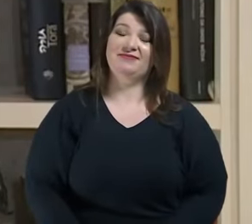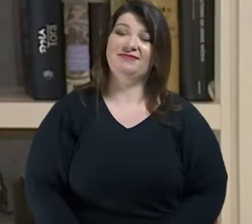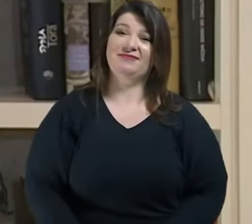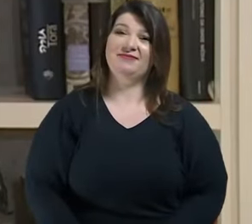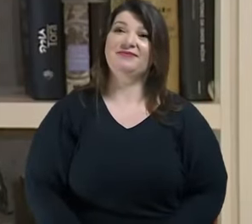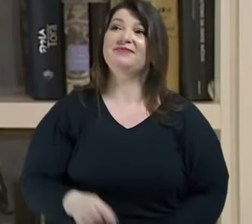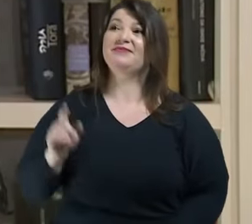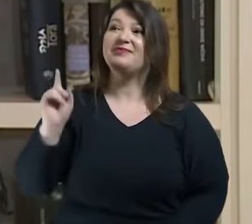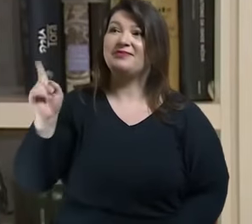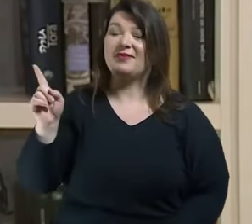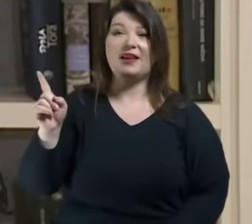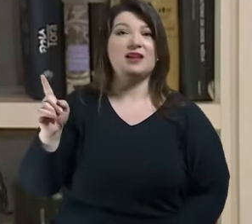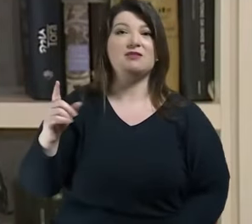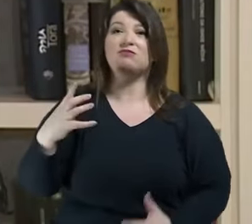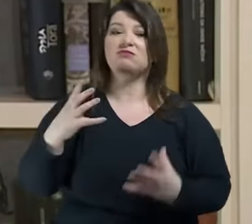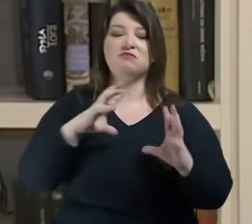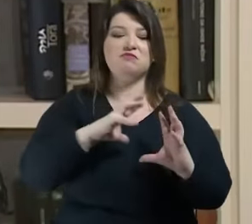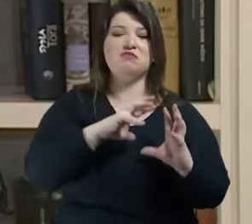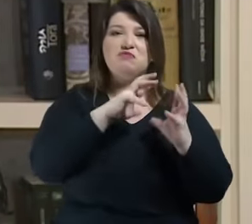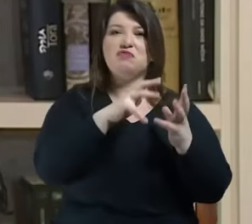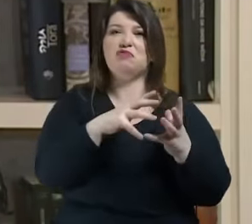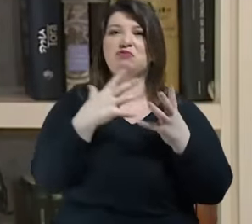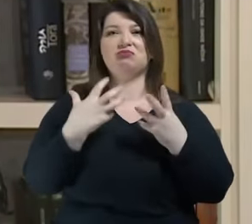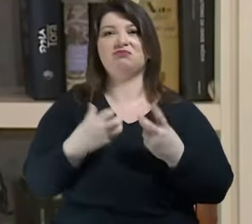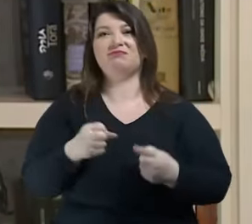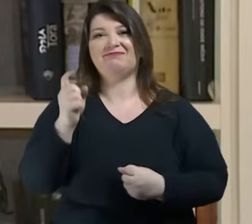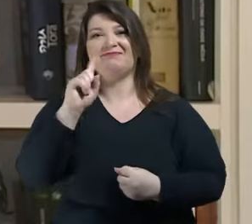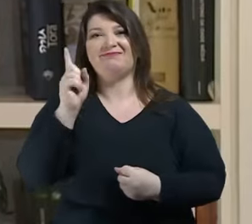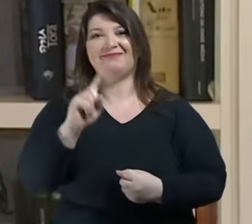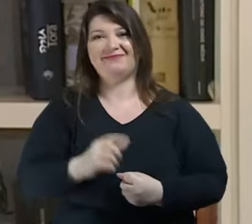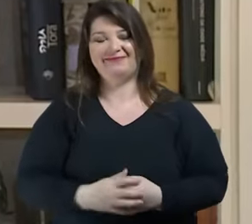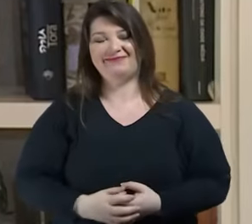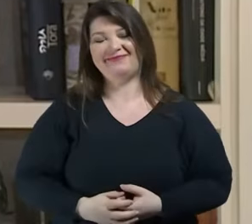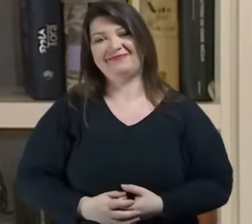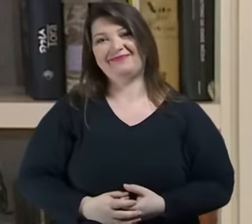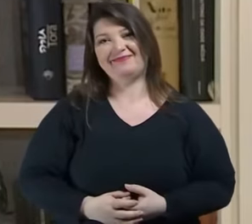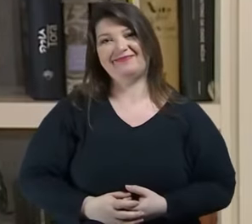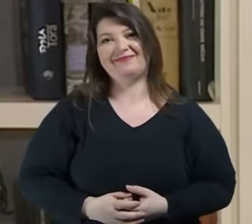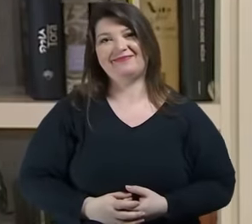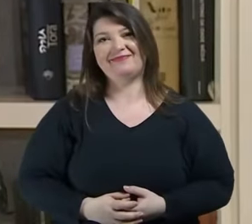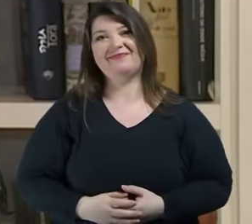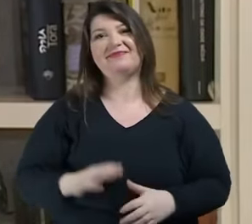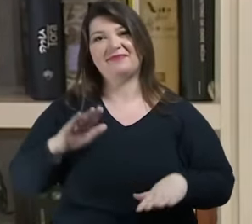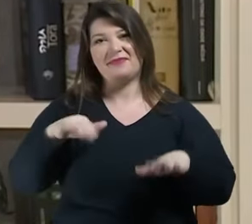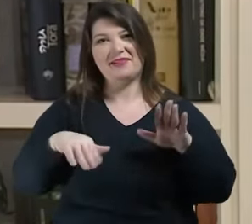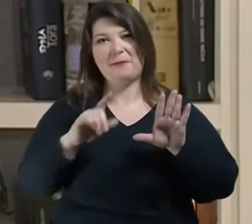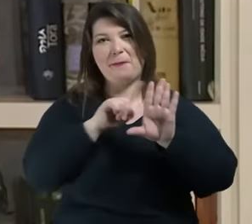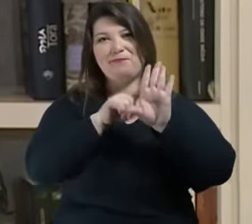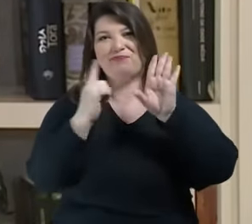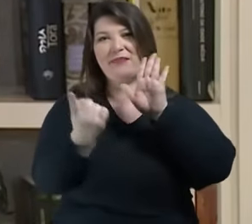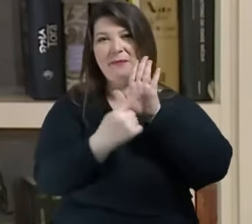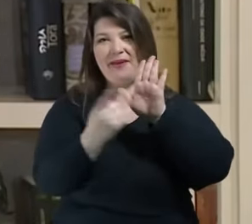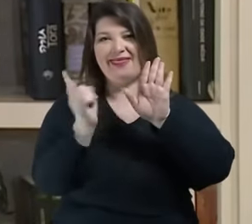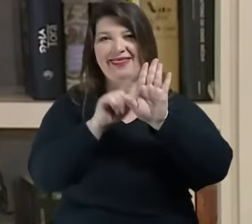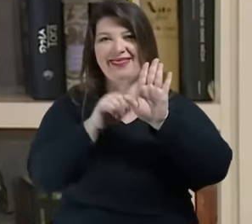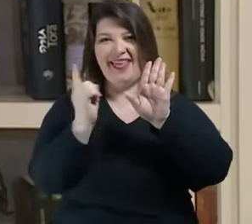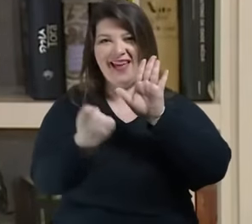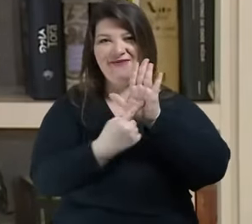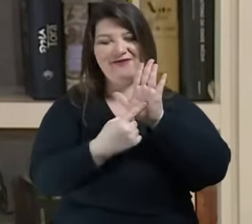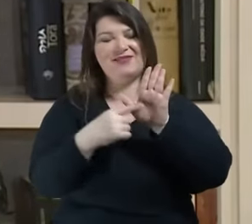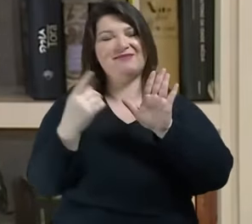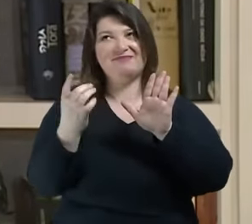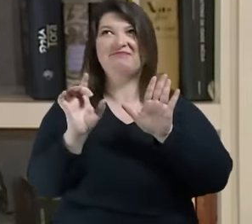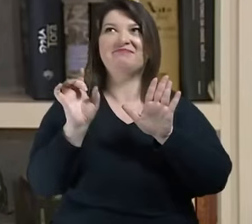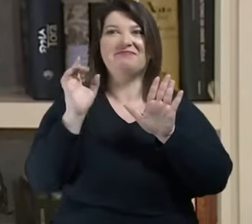sem nenhuma máscara talvez tenha sido uma metáfora muito interessante que Mary Shelley jamais pensou mas se eu não tenho